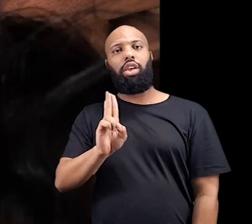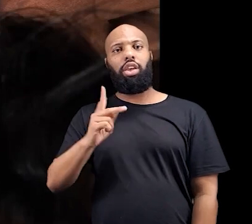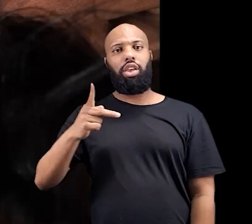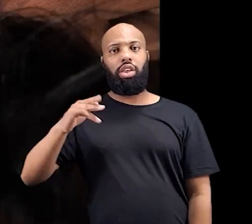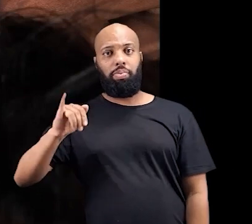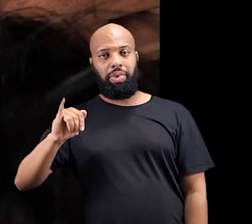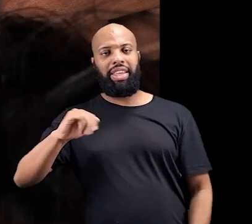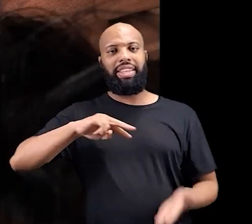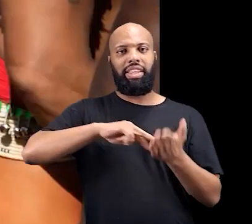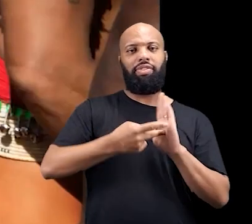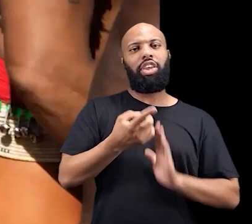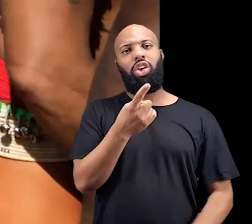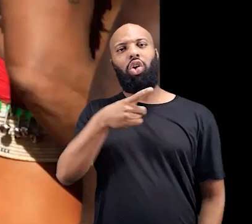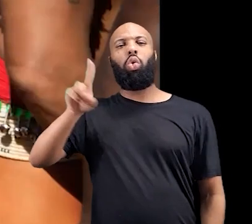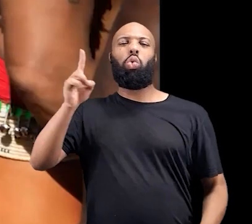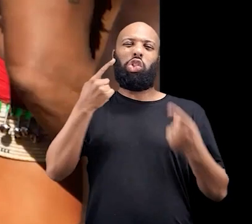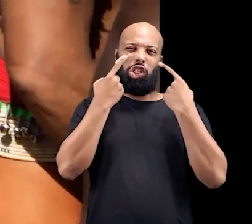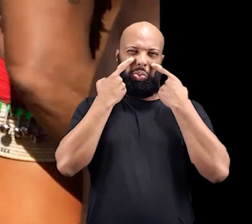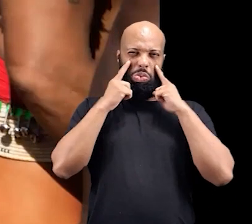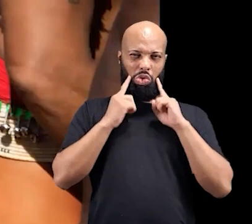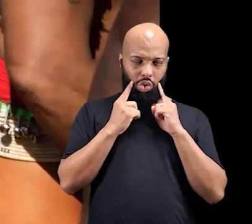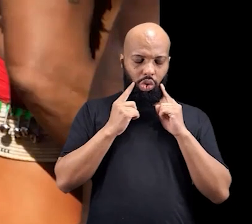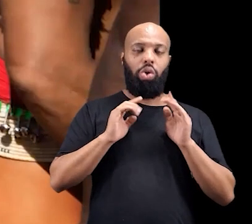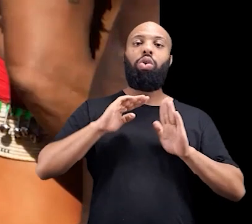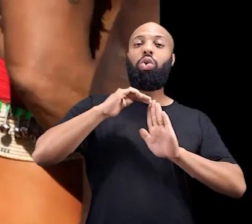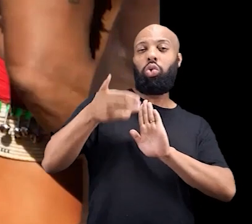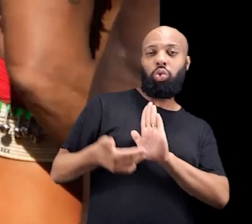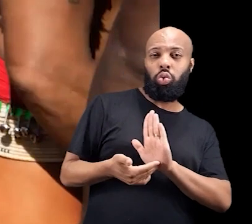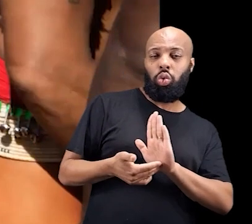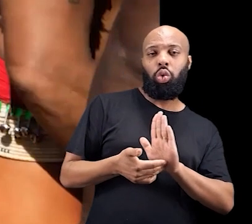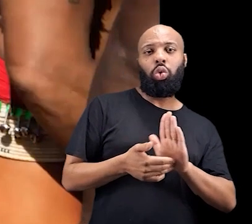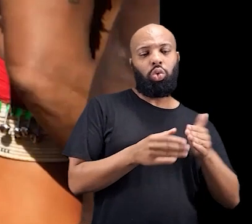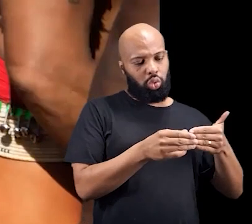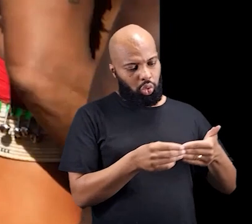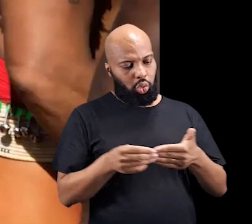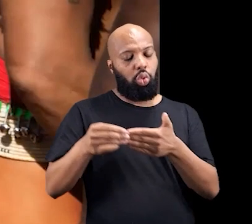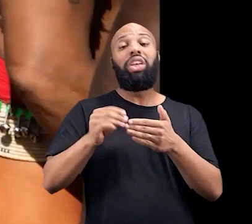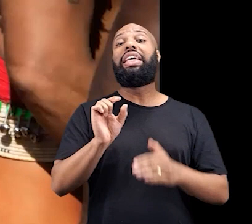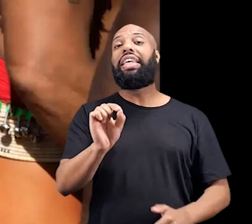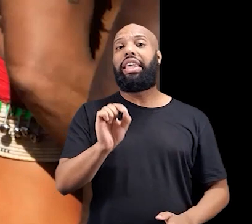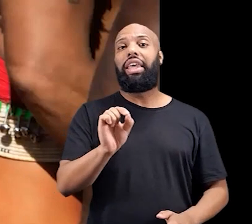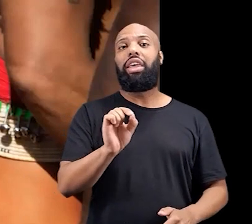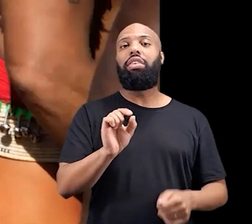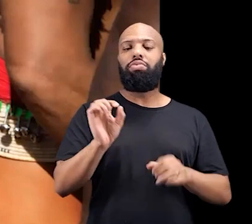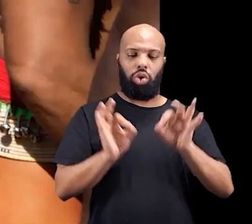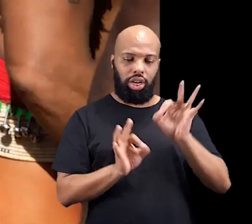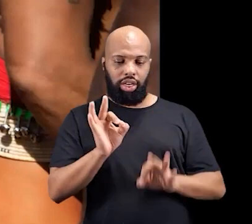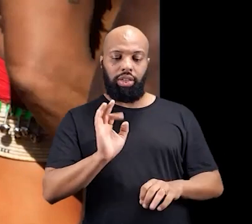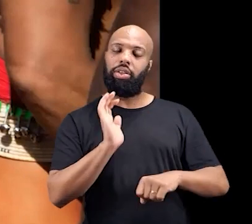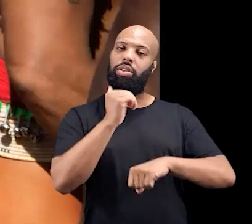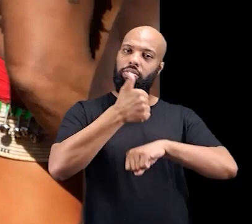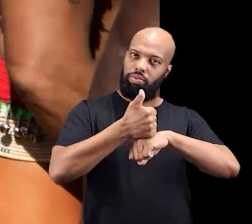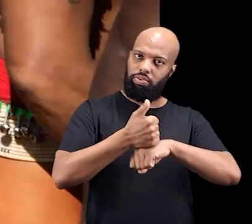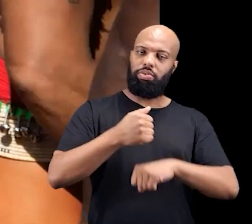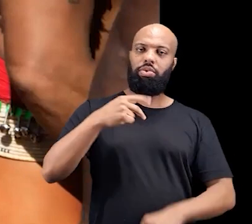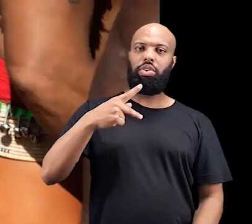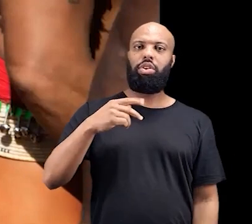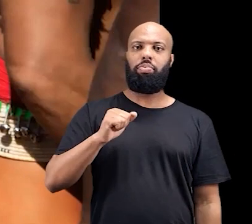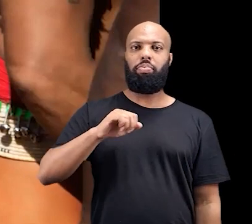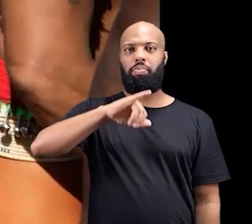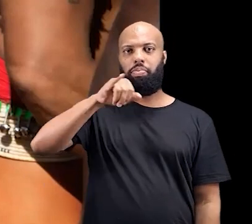né? Que é o último choro. Então, tudo sempre conduzido pelo Fajé,